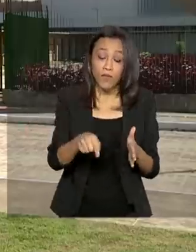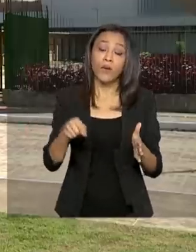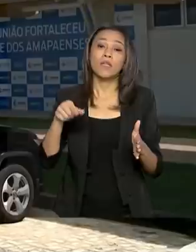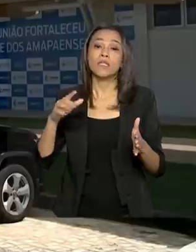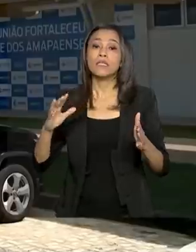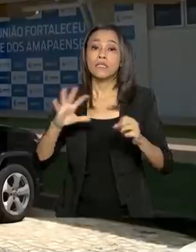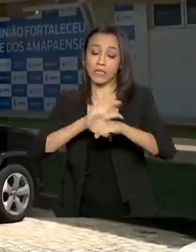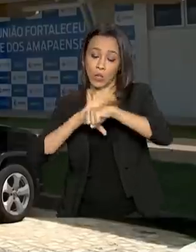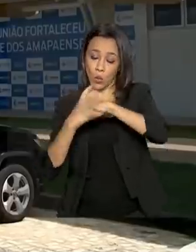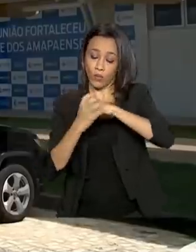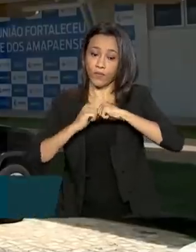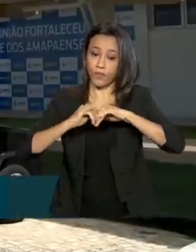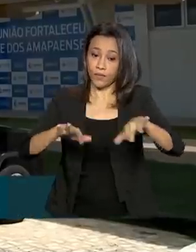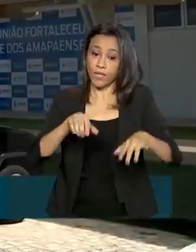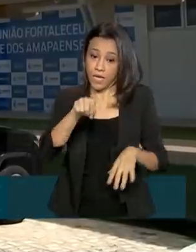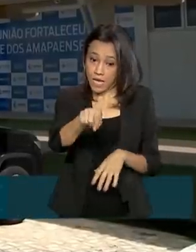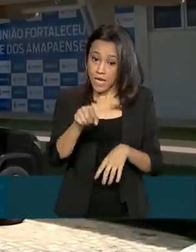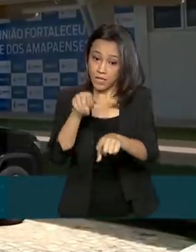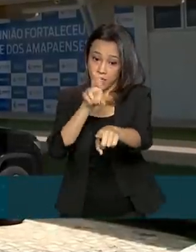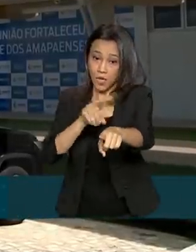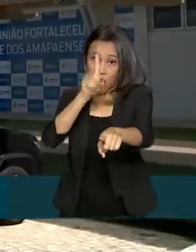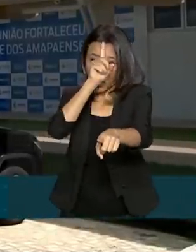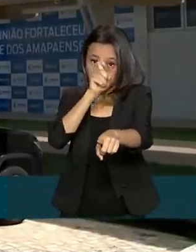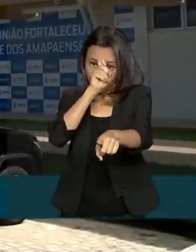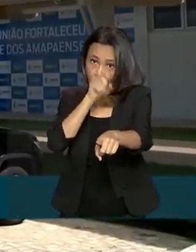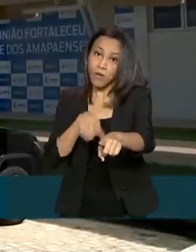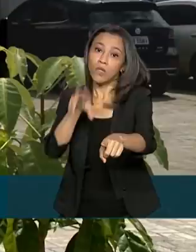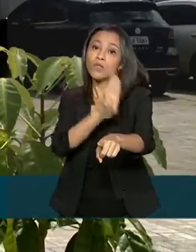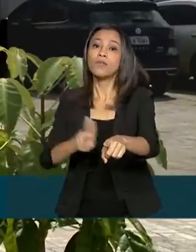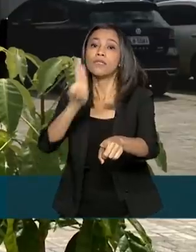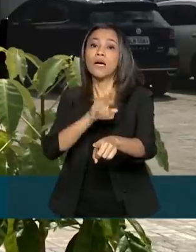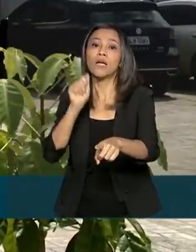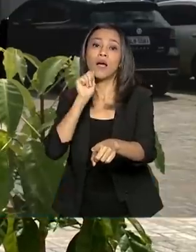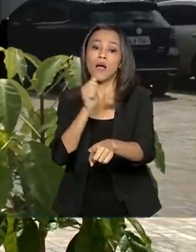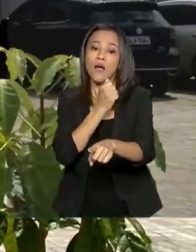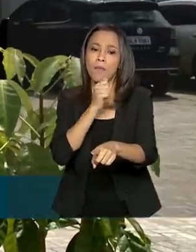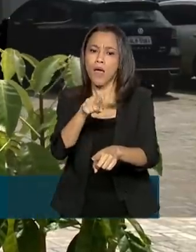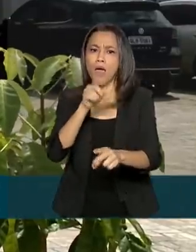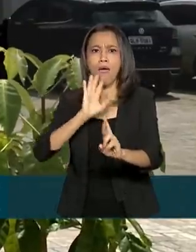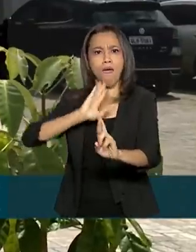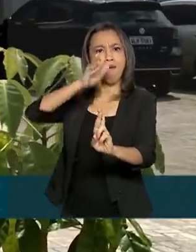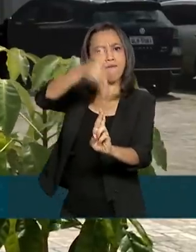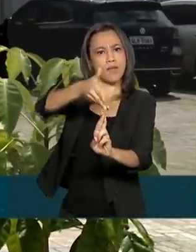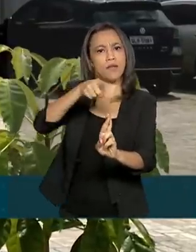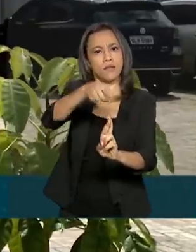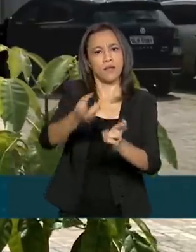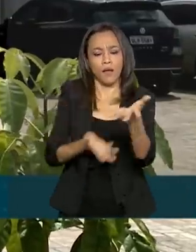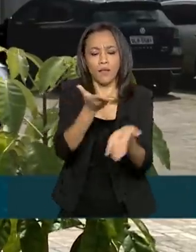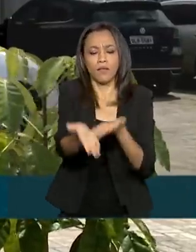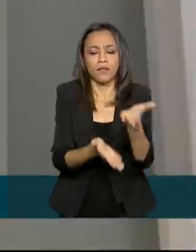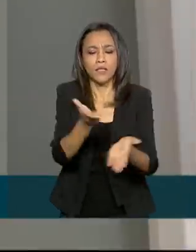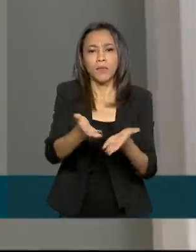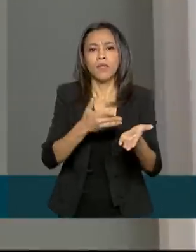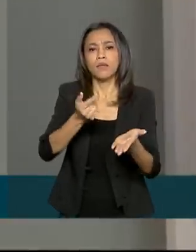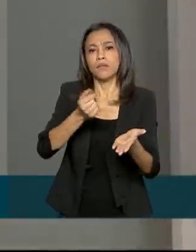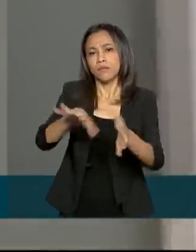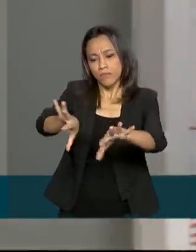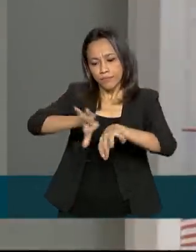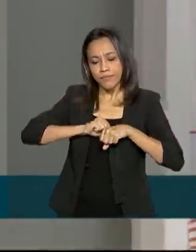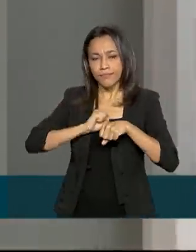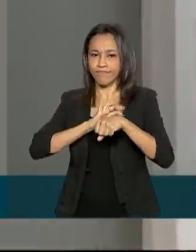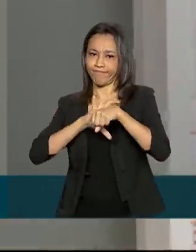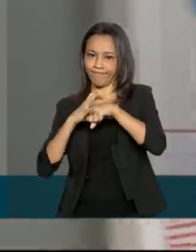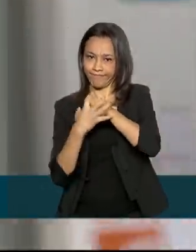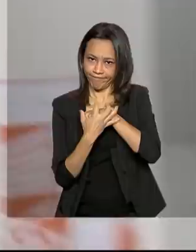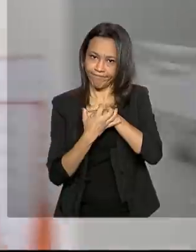-19 que o hospital da Universidade Federal do Amapá foi inaugurado. Ele virou referência no atendimento aos infectados por coronavírus